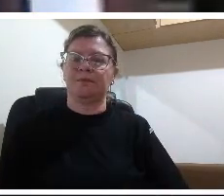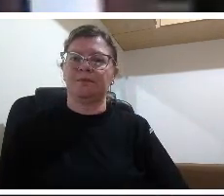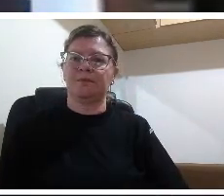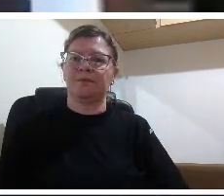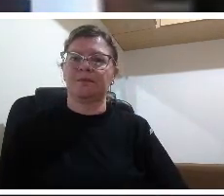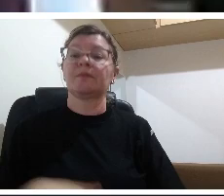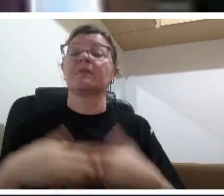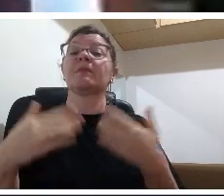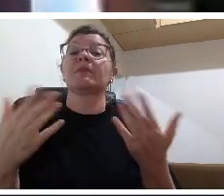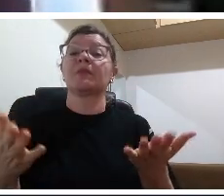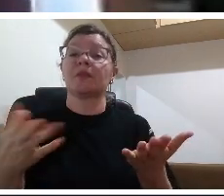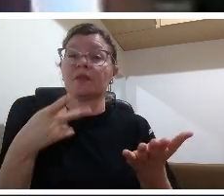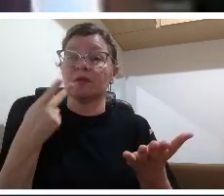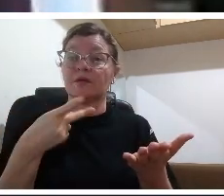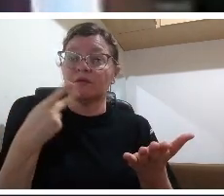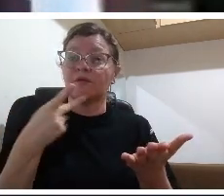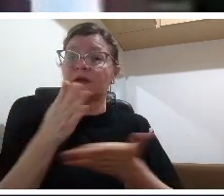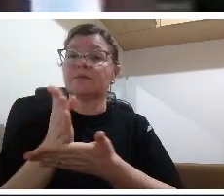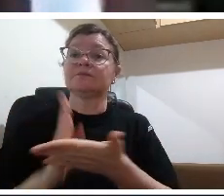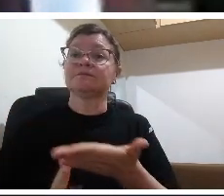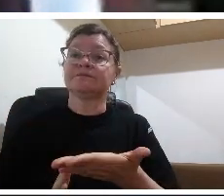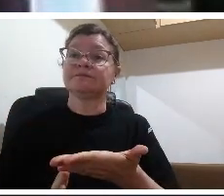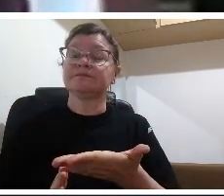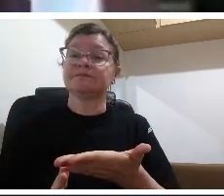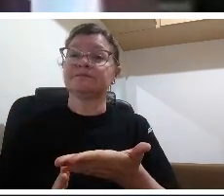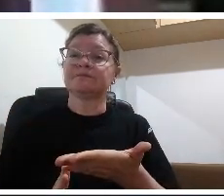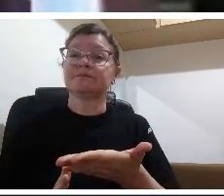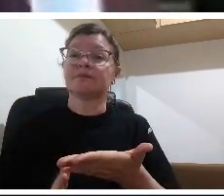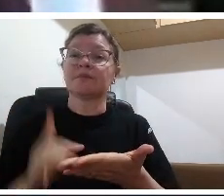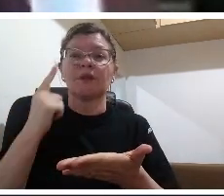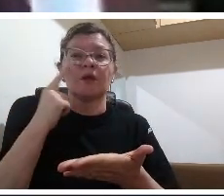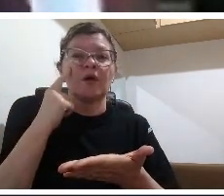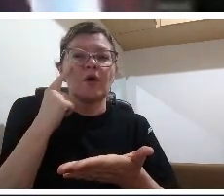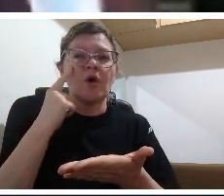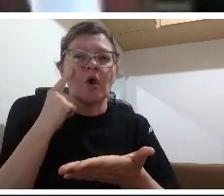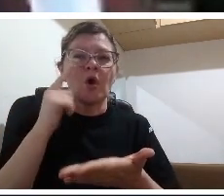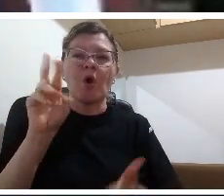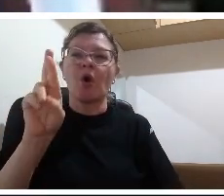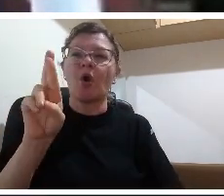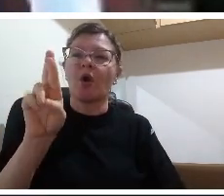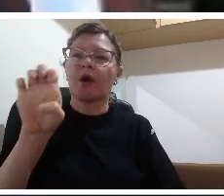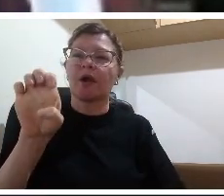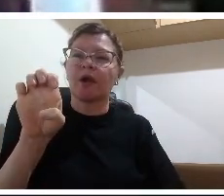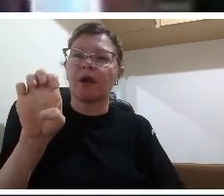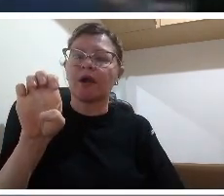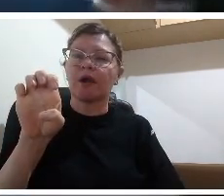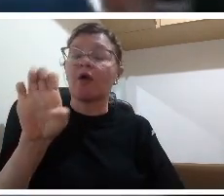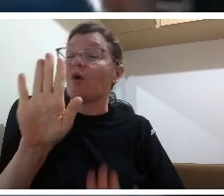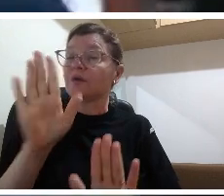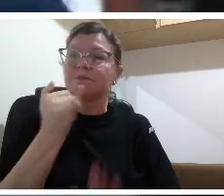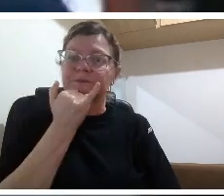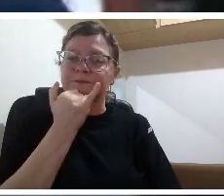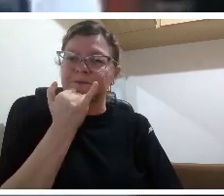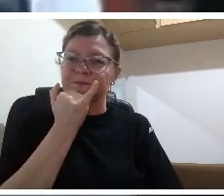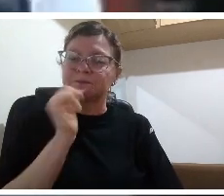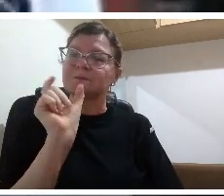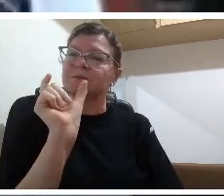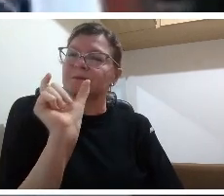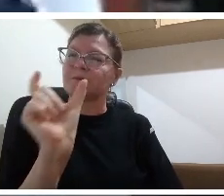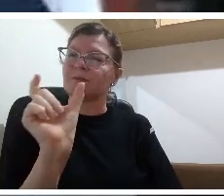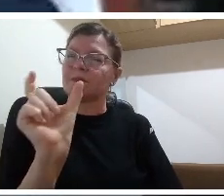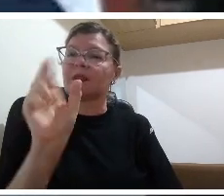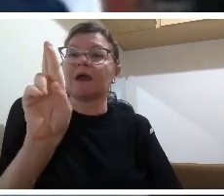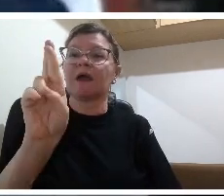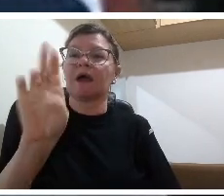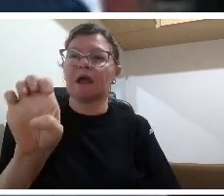re é interessante se eu digo reavaliar significa que vou fazer uma nova avaliação mas se eu digo